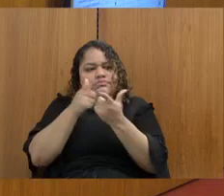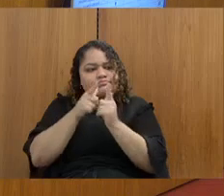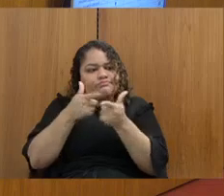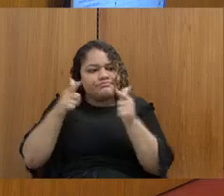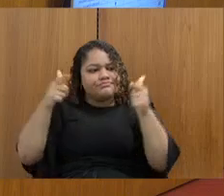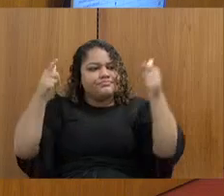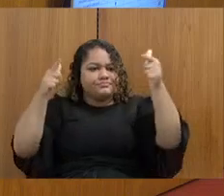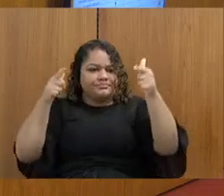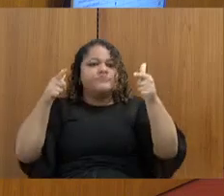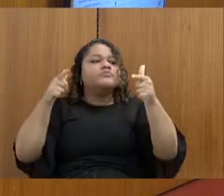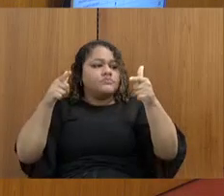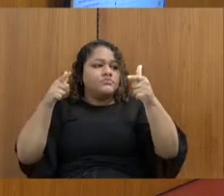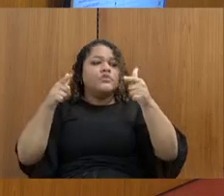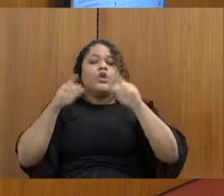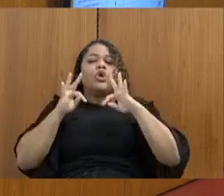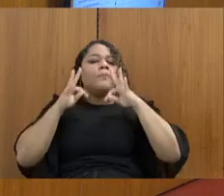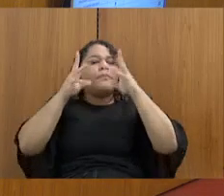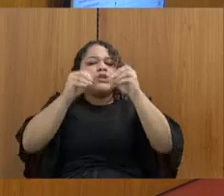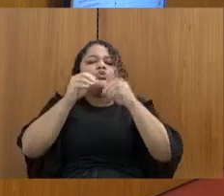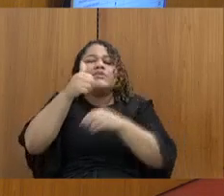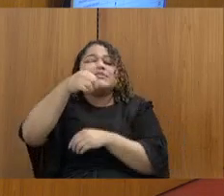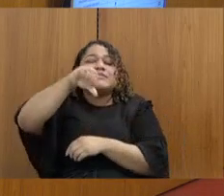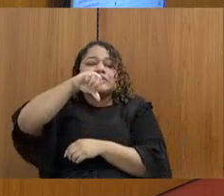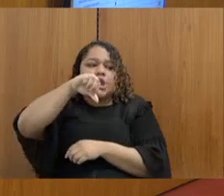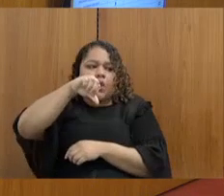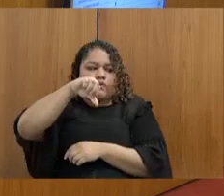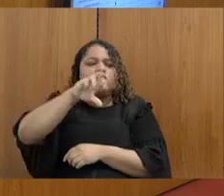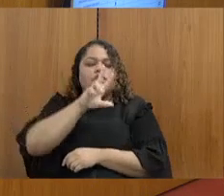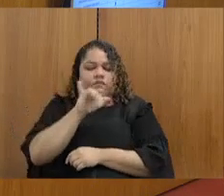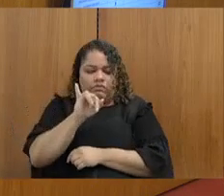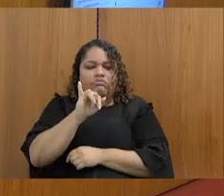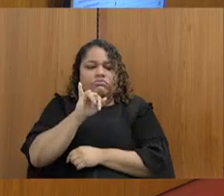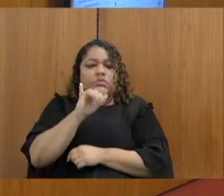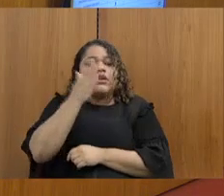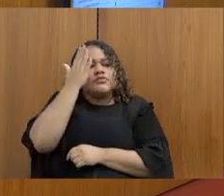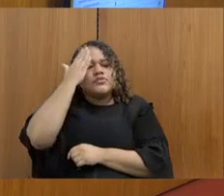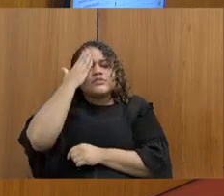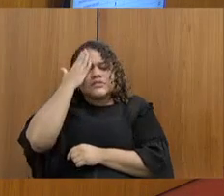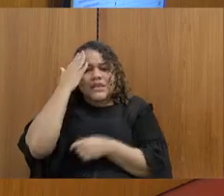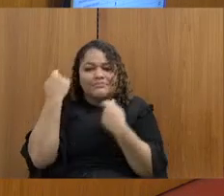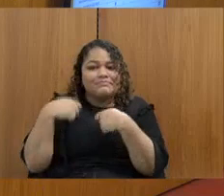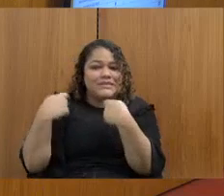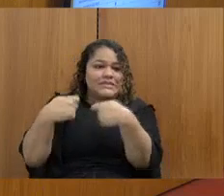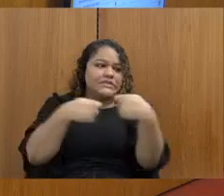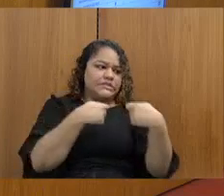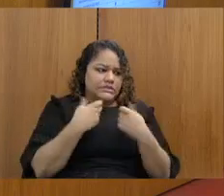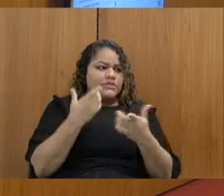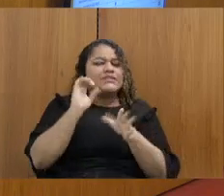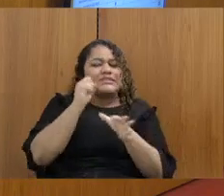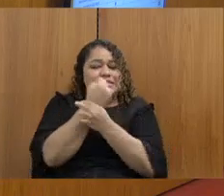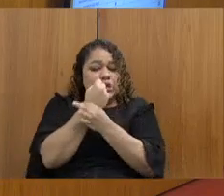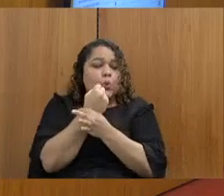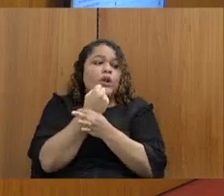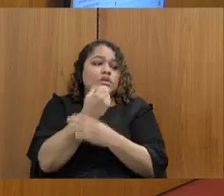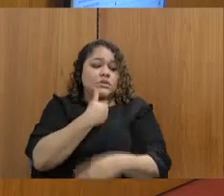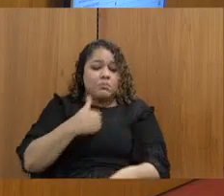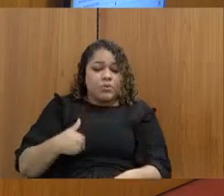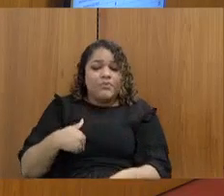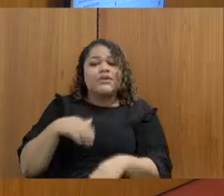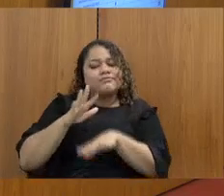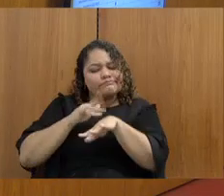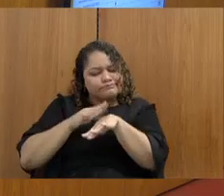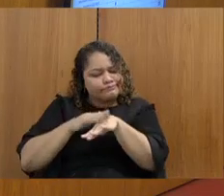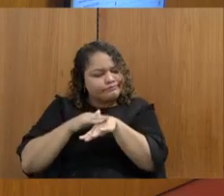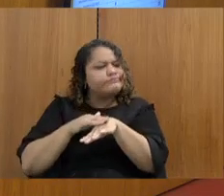vamos ampliar para todas as 19 rispes isso. É uma necessidade, nós sabemos que a segurança pública está doente, isso